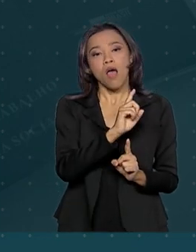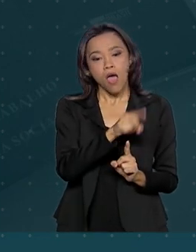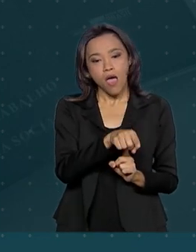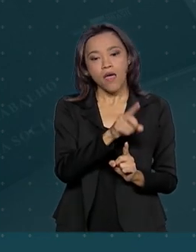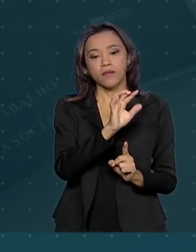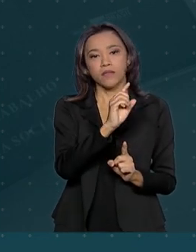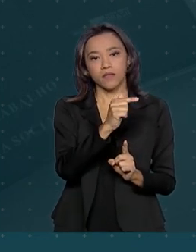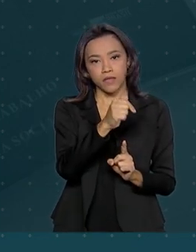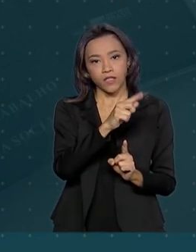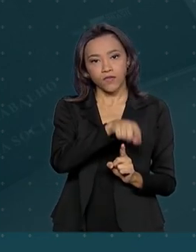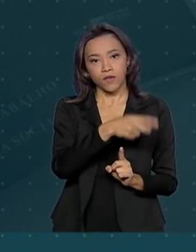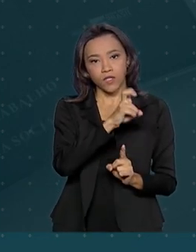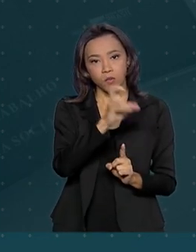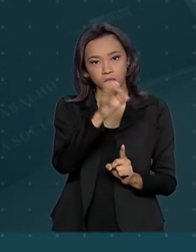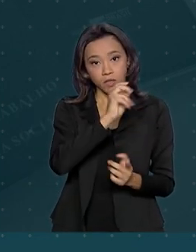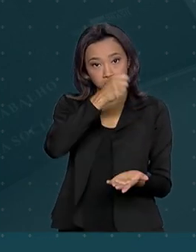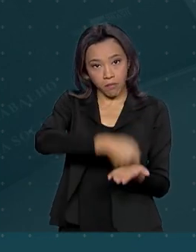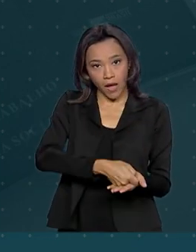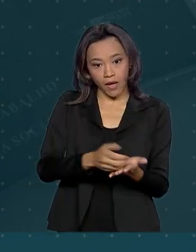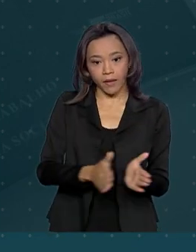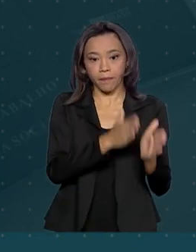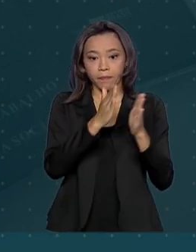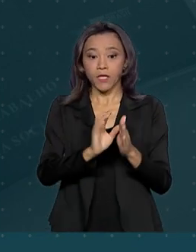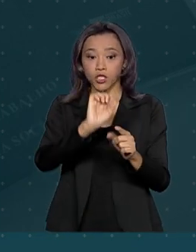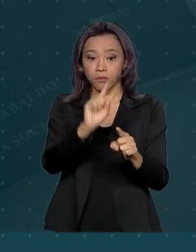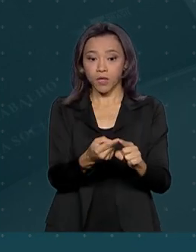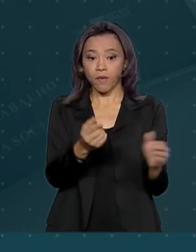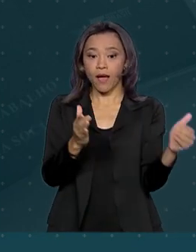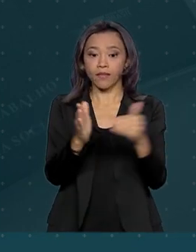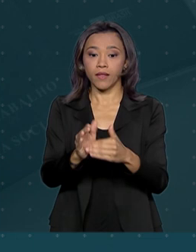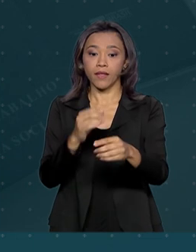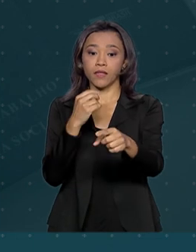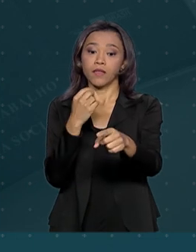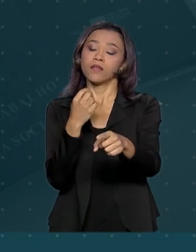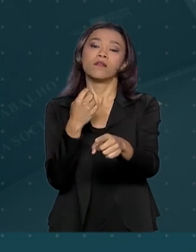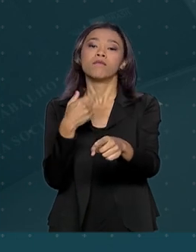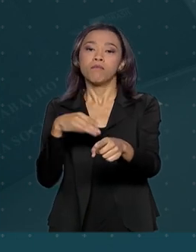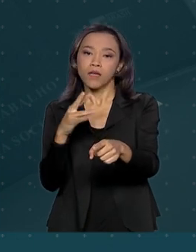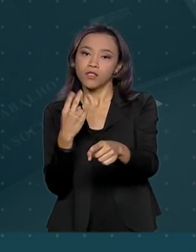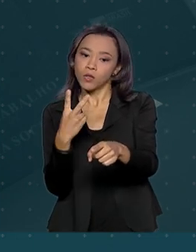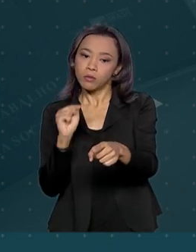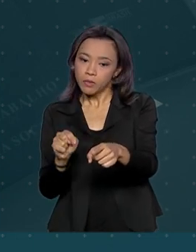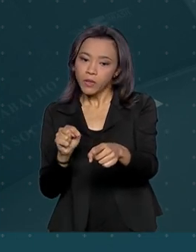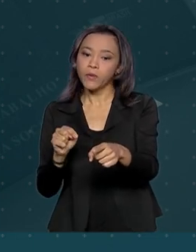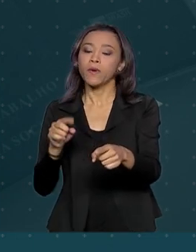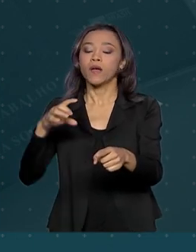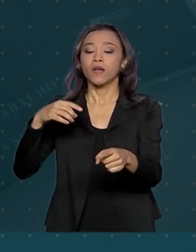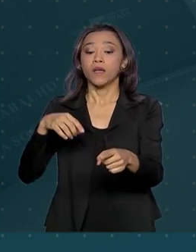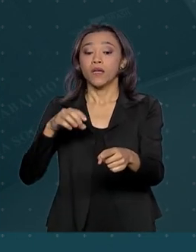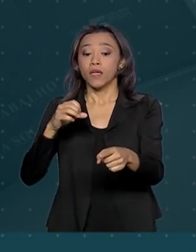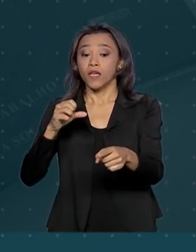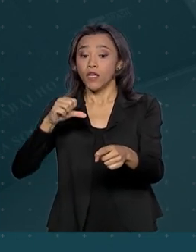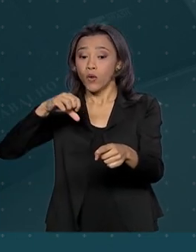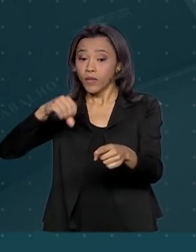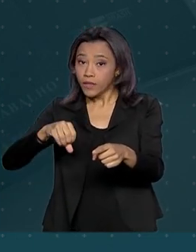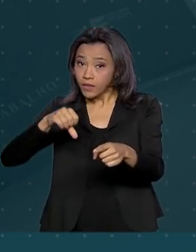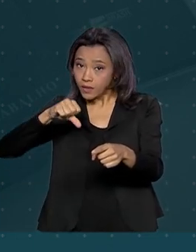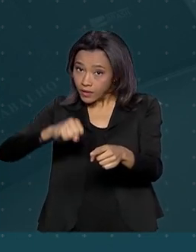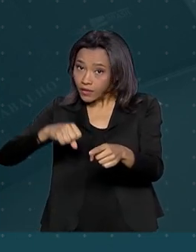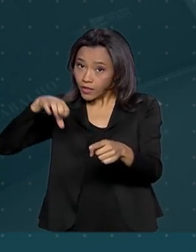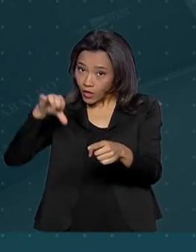7,5%. De R$.045,01 a R$ 2.089